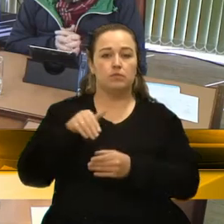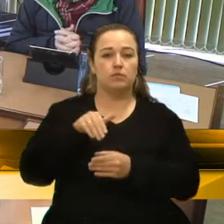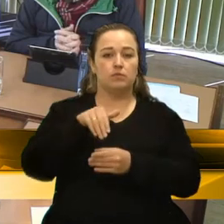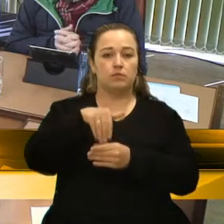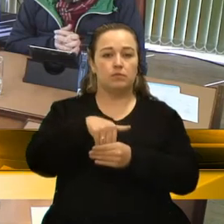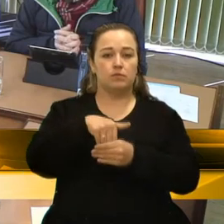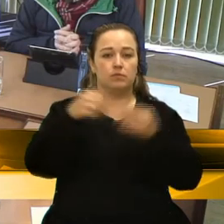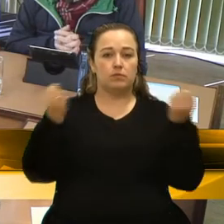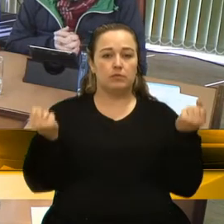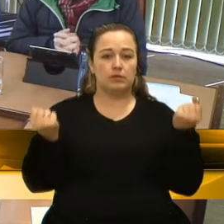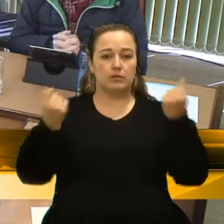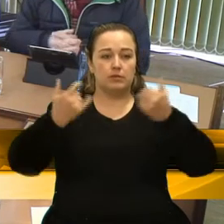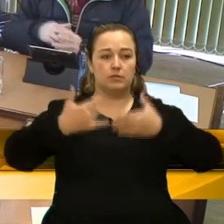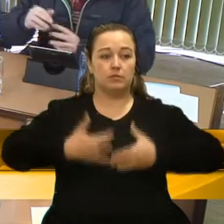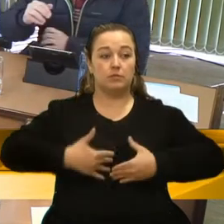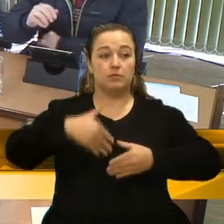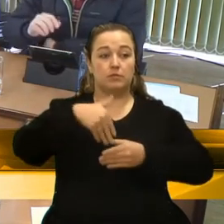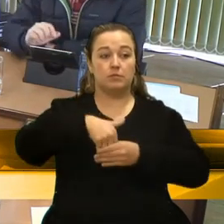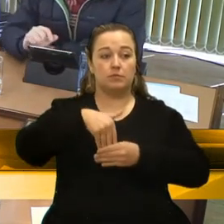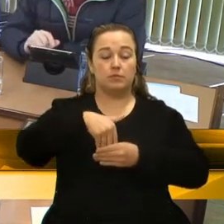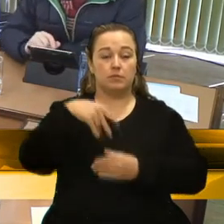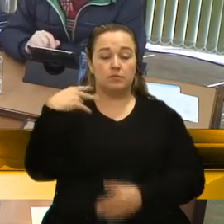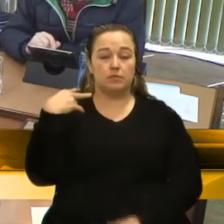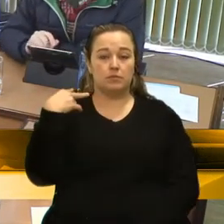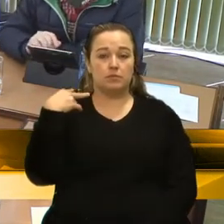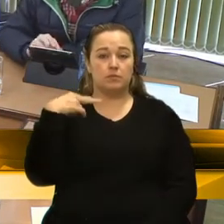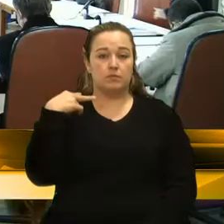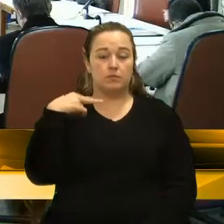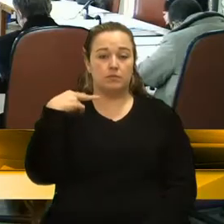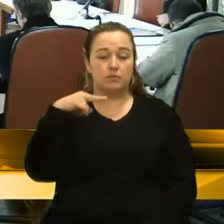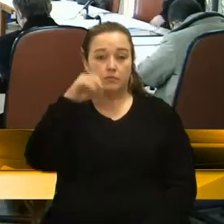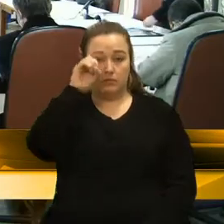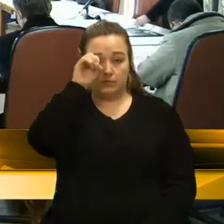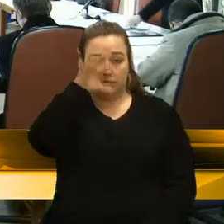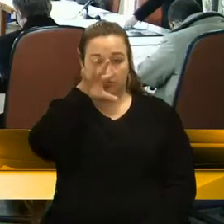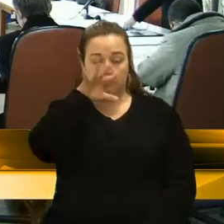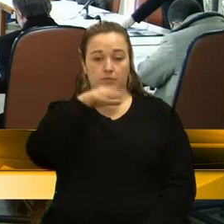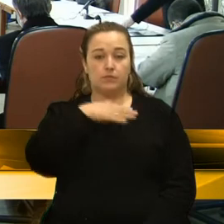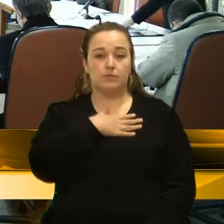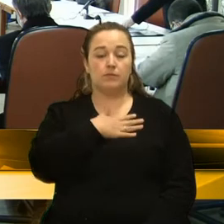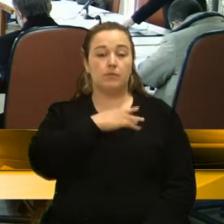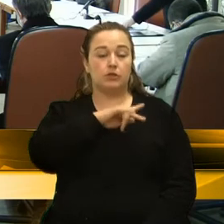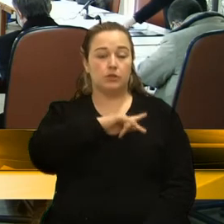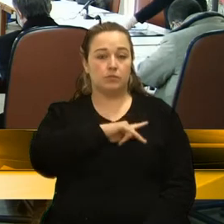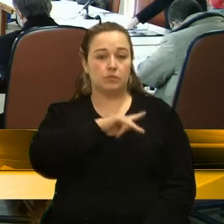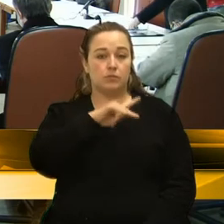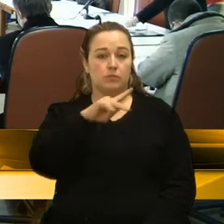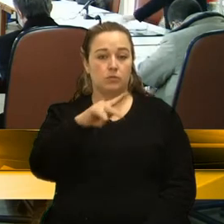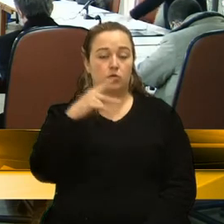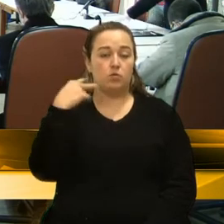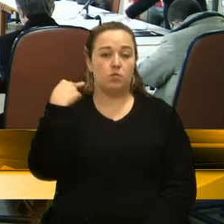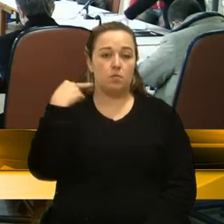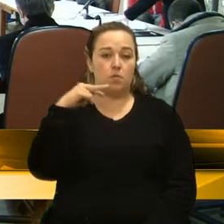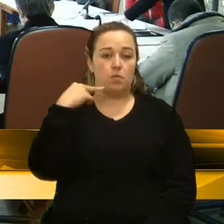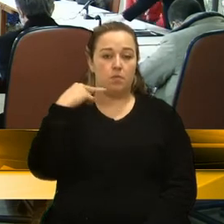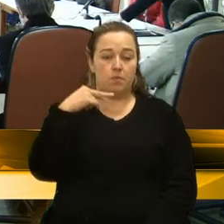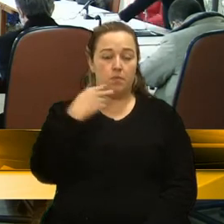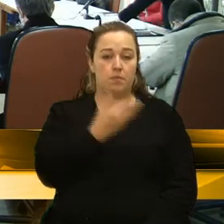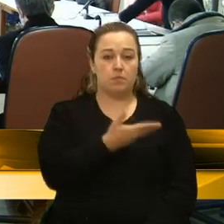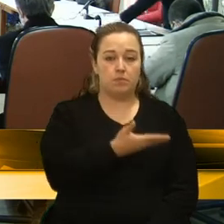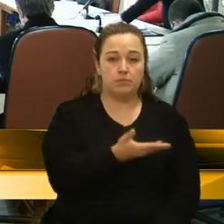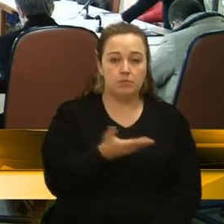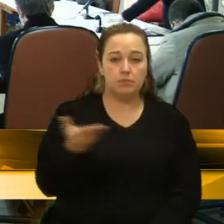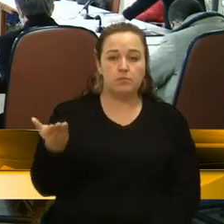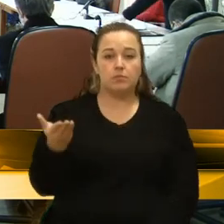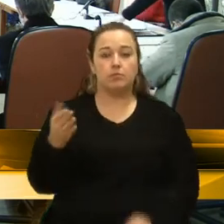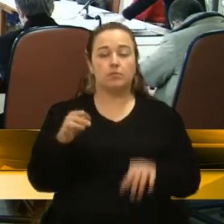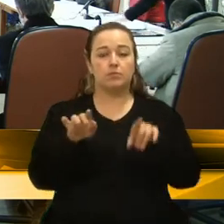Para declarar o voto, senhor presidente. Para declarar o voto, vereador Elisandro Fils. Senhor presidente, senhoras e senhores vereadores, diante desse debate, dessa discussão,